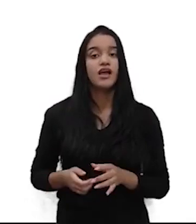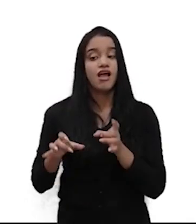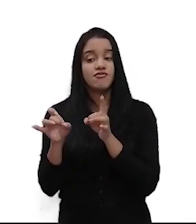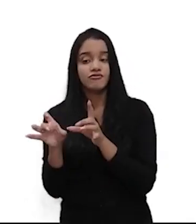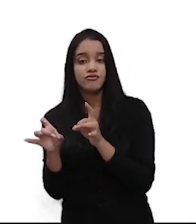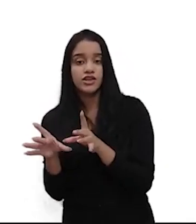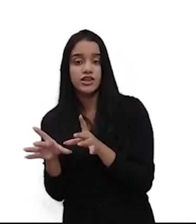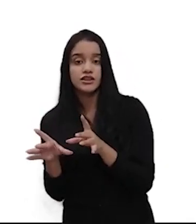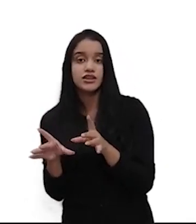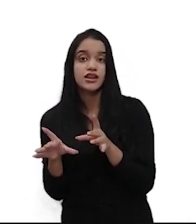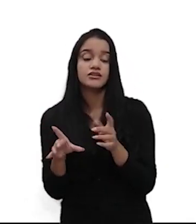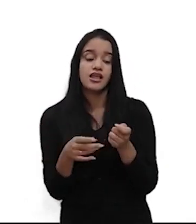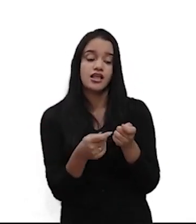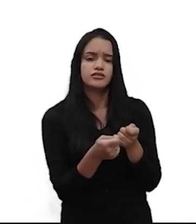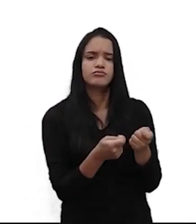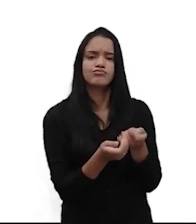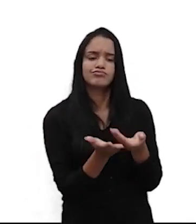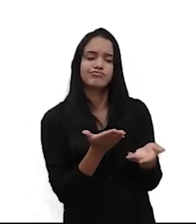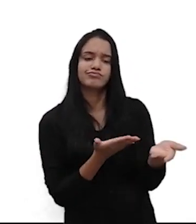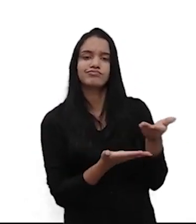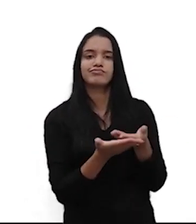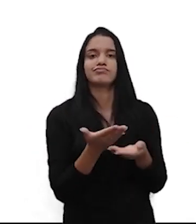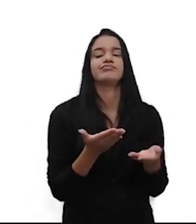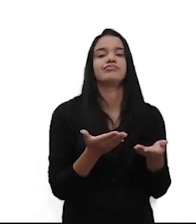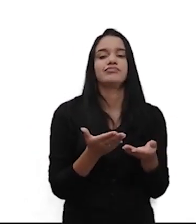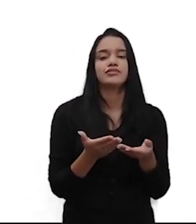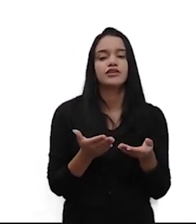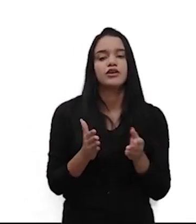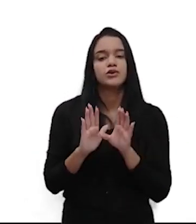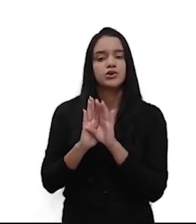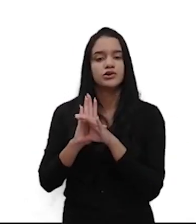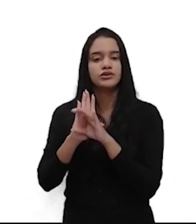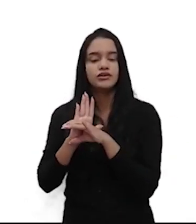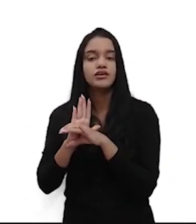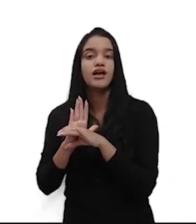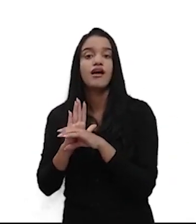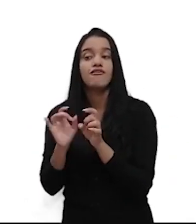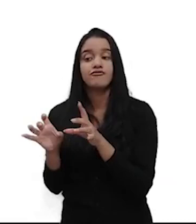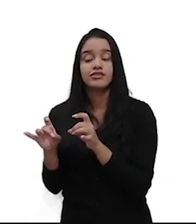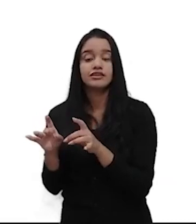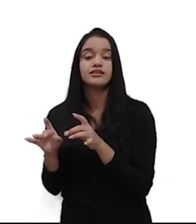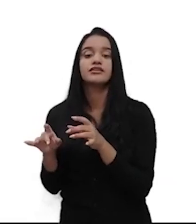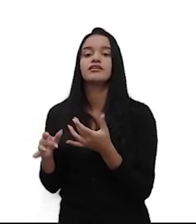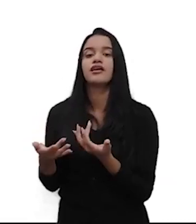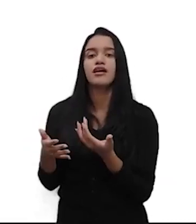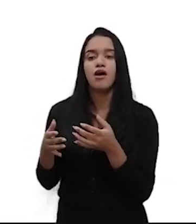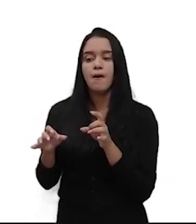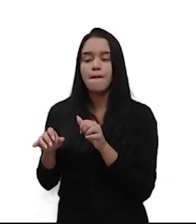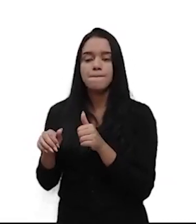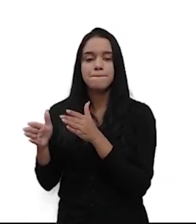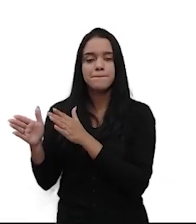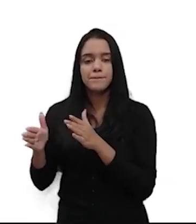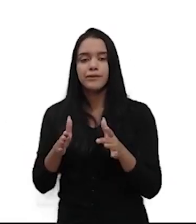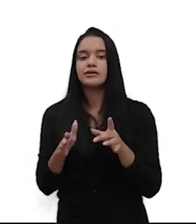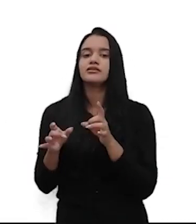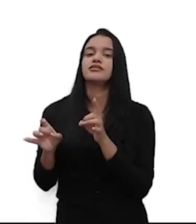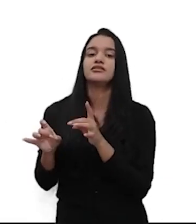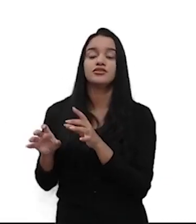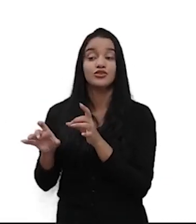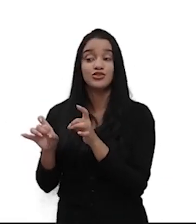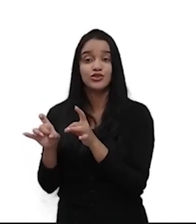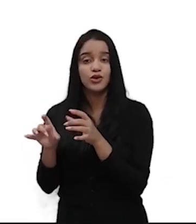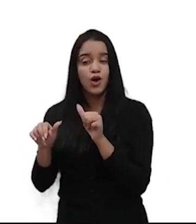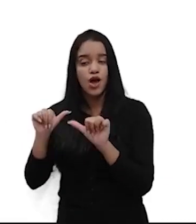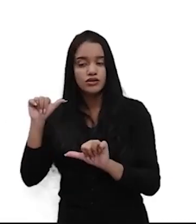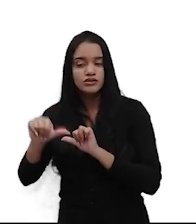vendas e a outra negociação. No sentido conceitual, vendas é o processo de troca de um produto ou serviço por dinheiro,